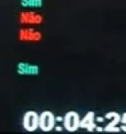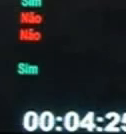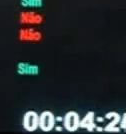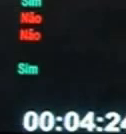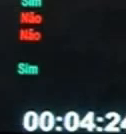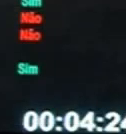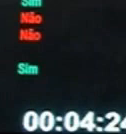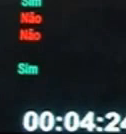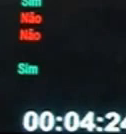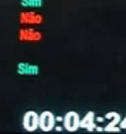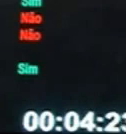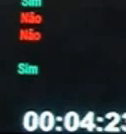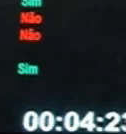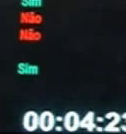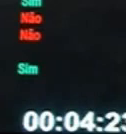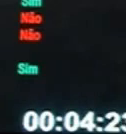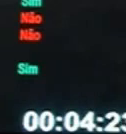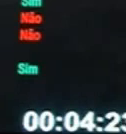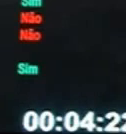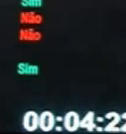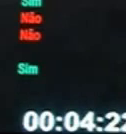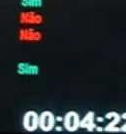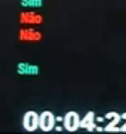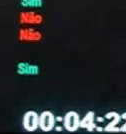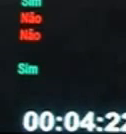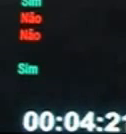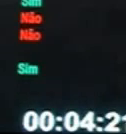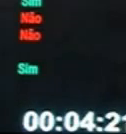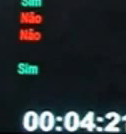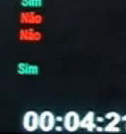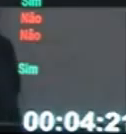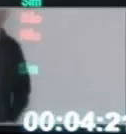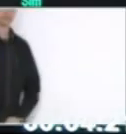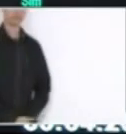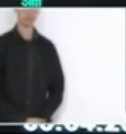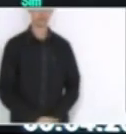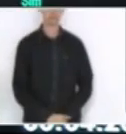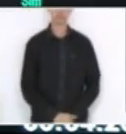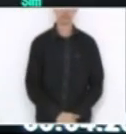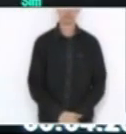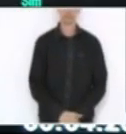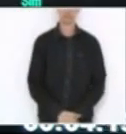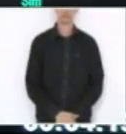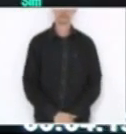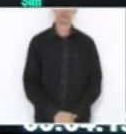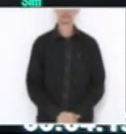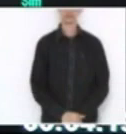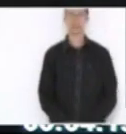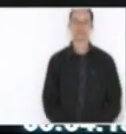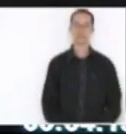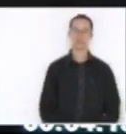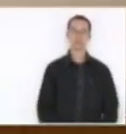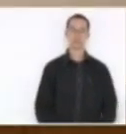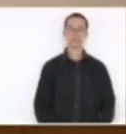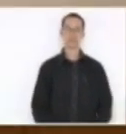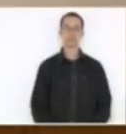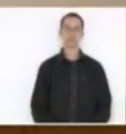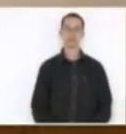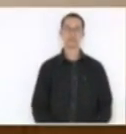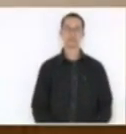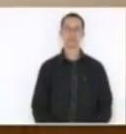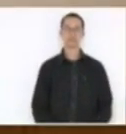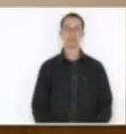11 votos sim, 14 não, abstenção zero, rejeitado o destaque. Agora sim, vamos